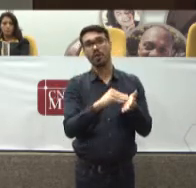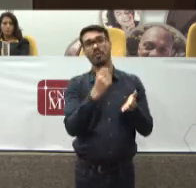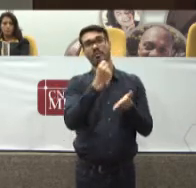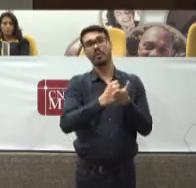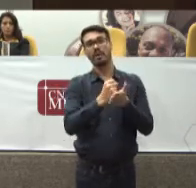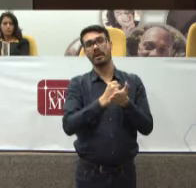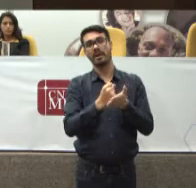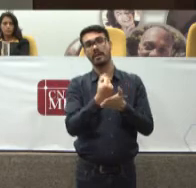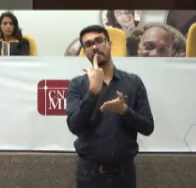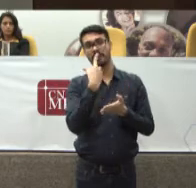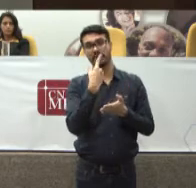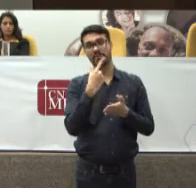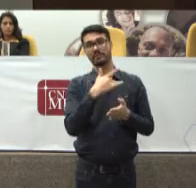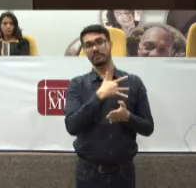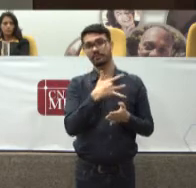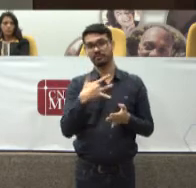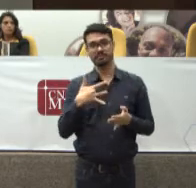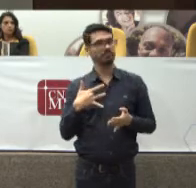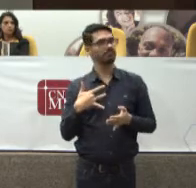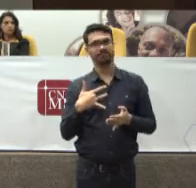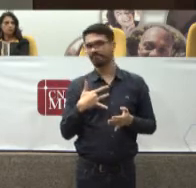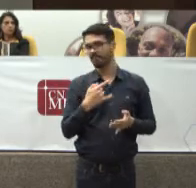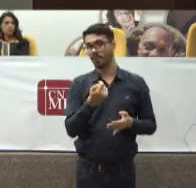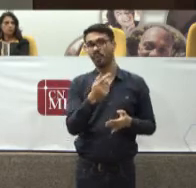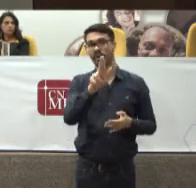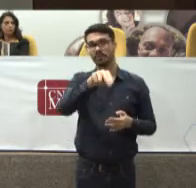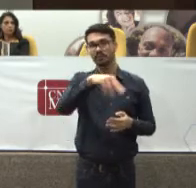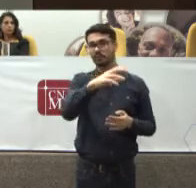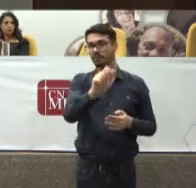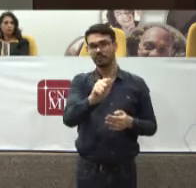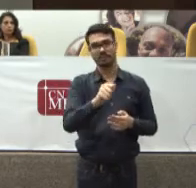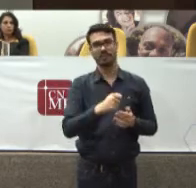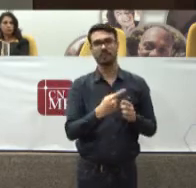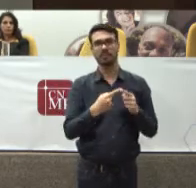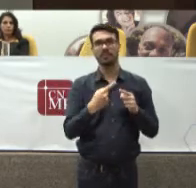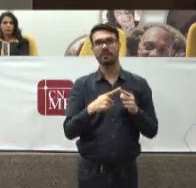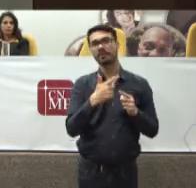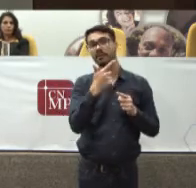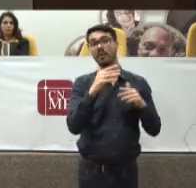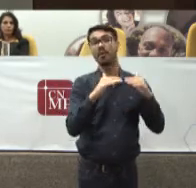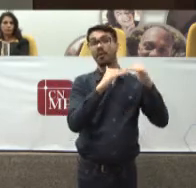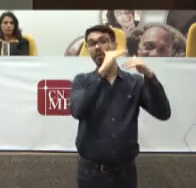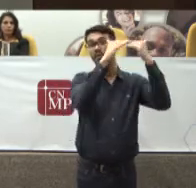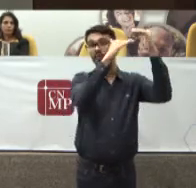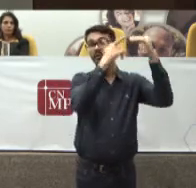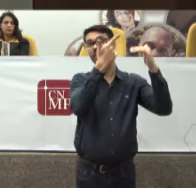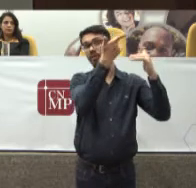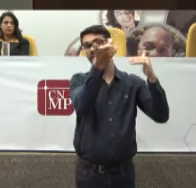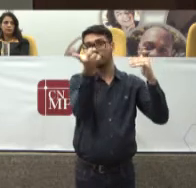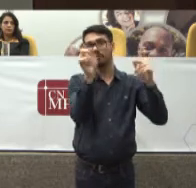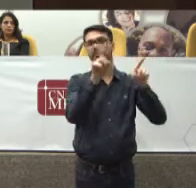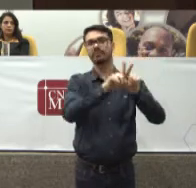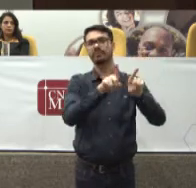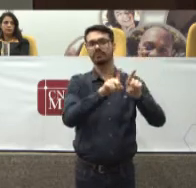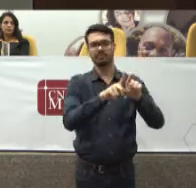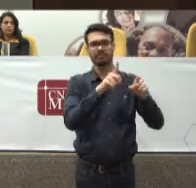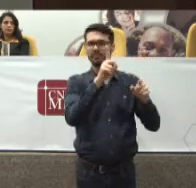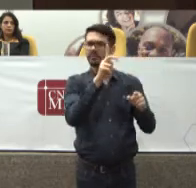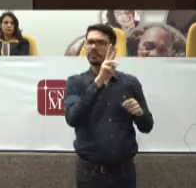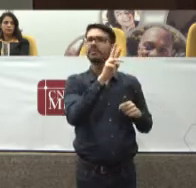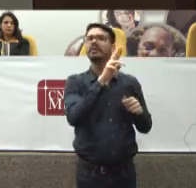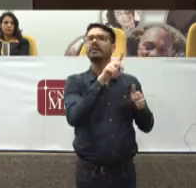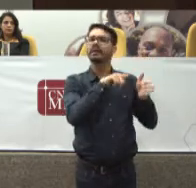Quase nunca Nós temos Outros níveis De evidência científica O principal deles É a revisão Sistemática Que